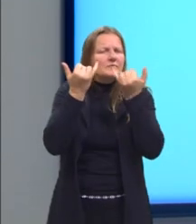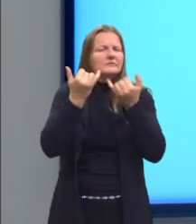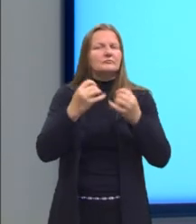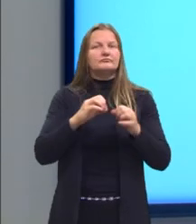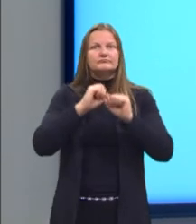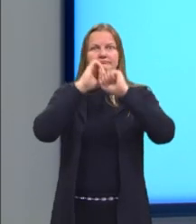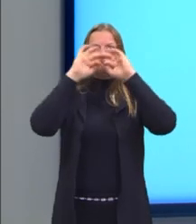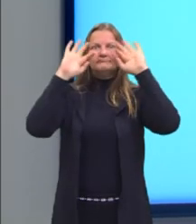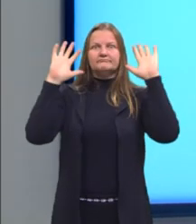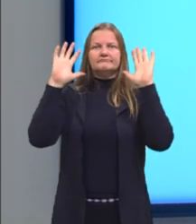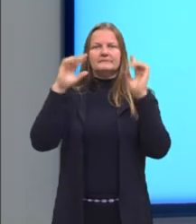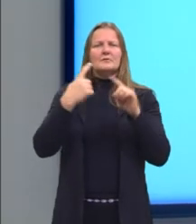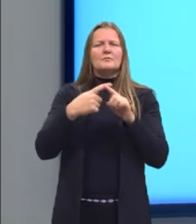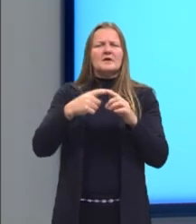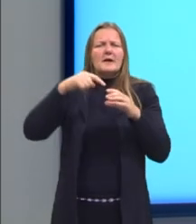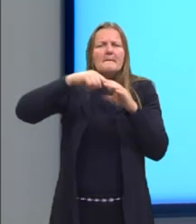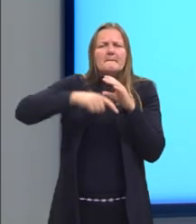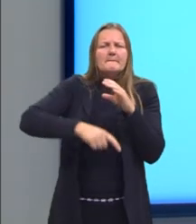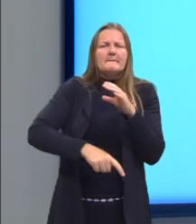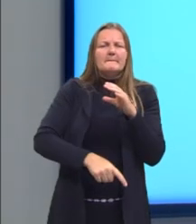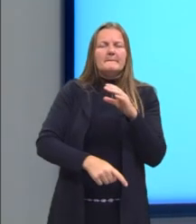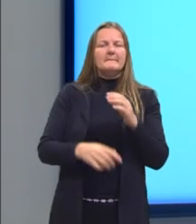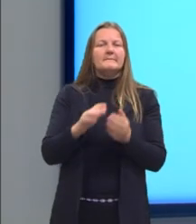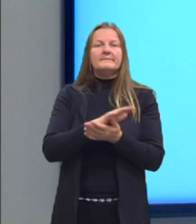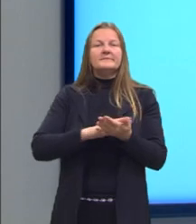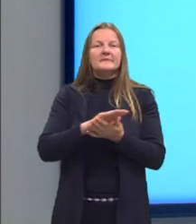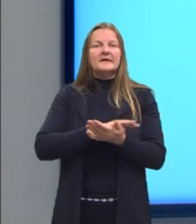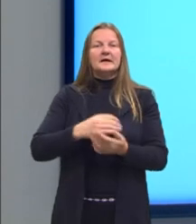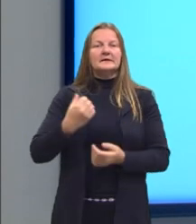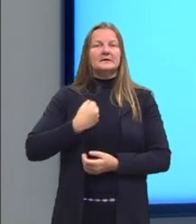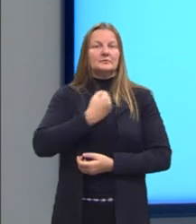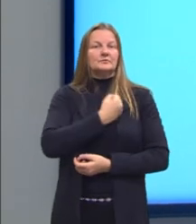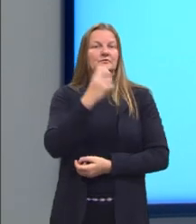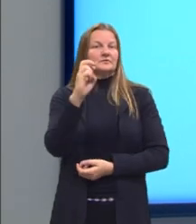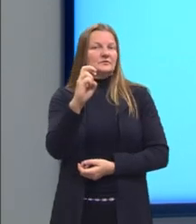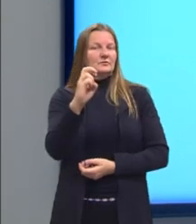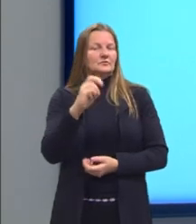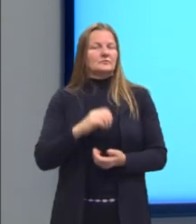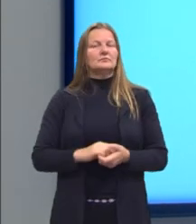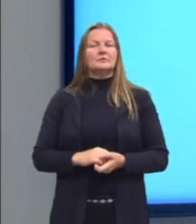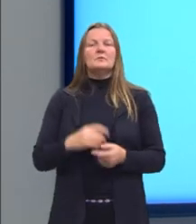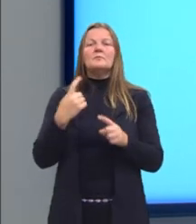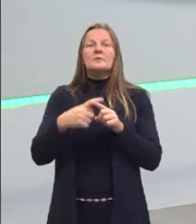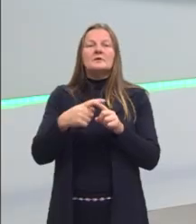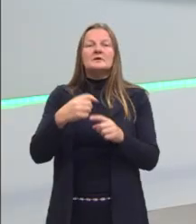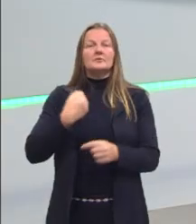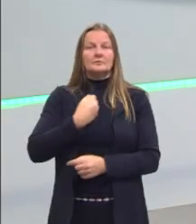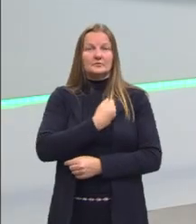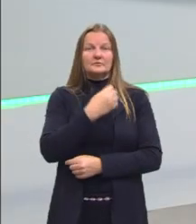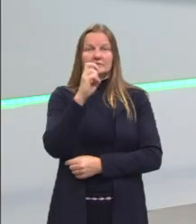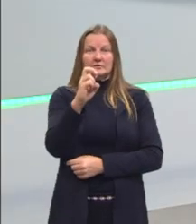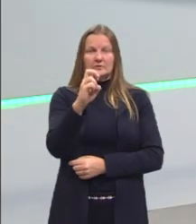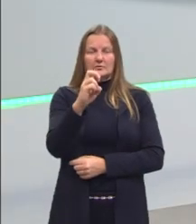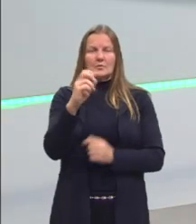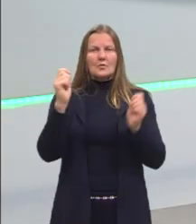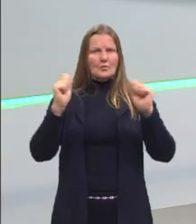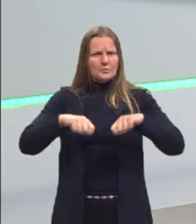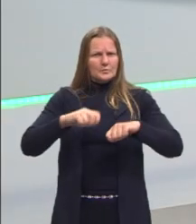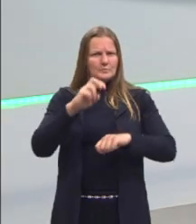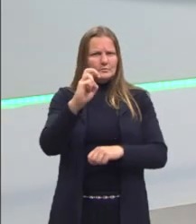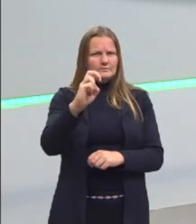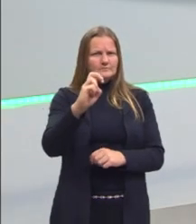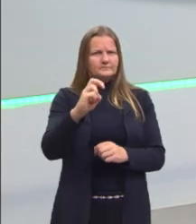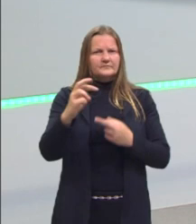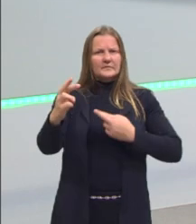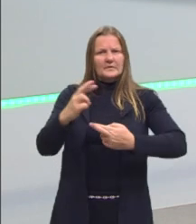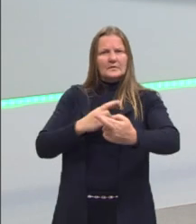Por que eu não aprofundei ali a nossa competência 5? Porque eu acredito que, como ela